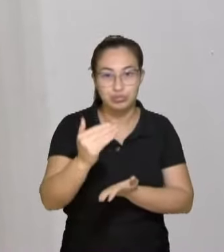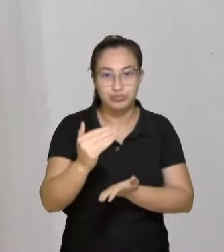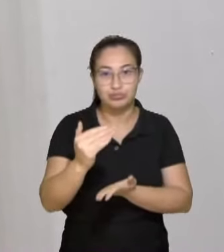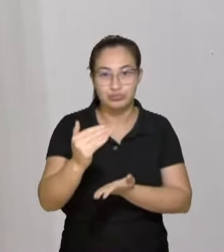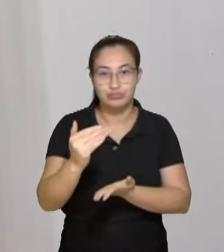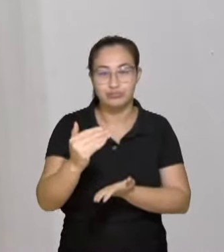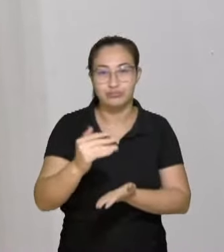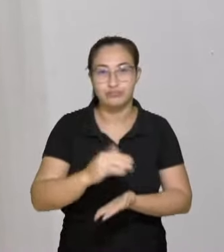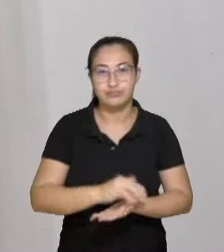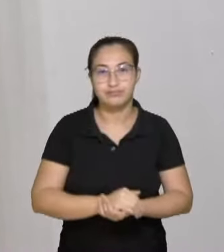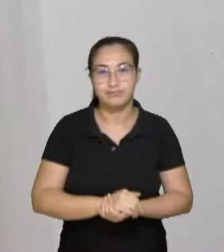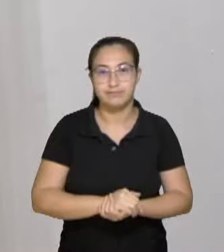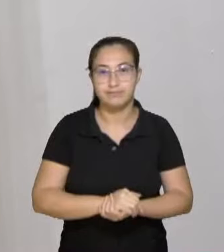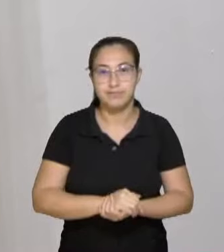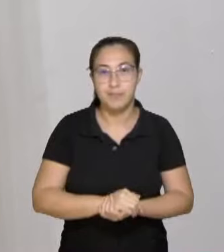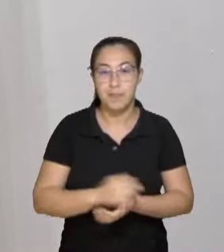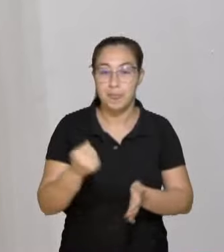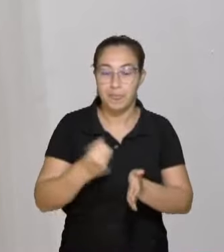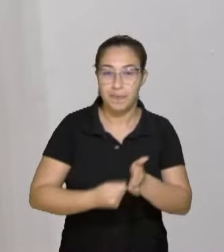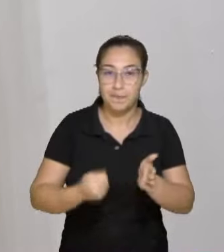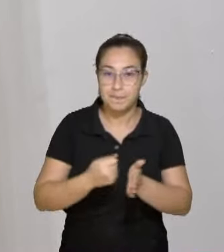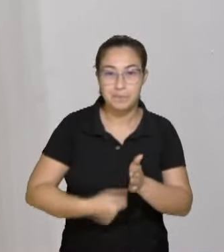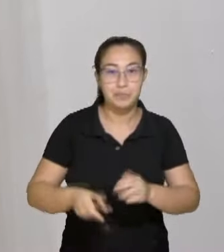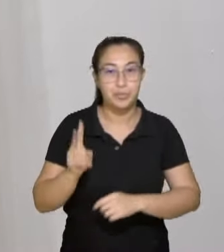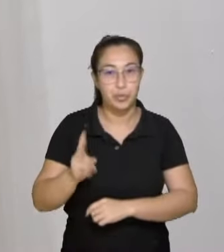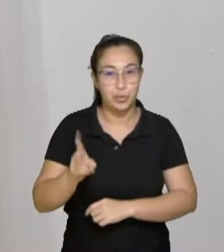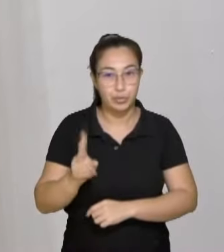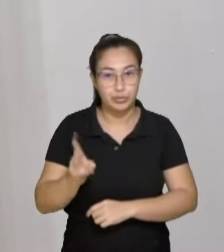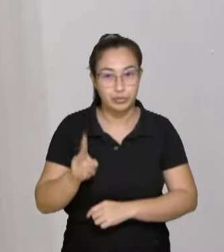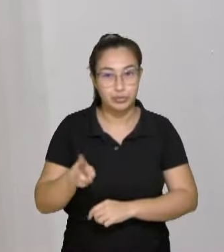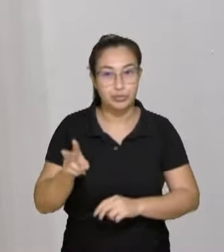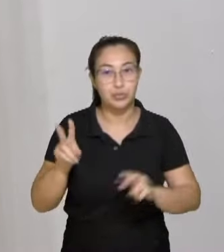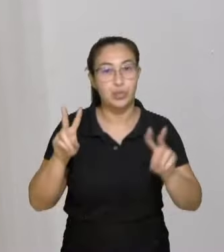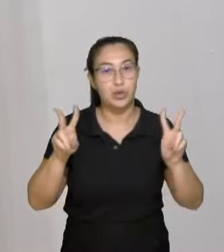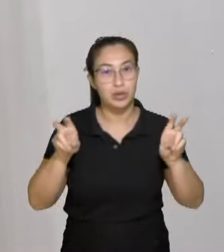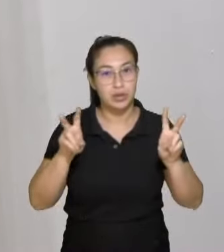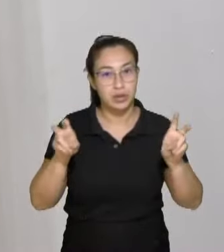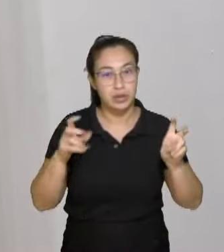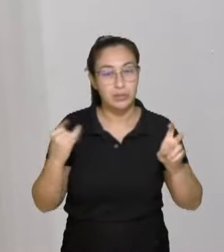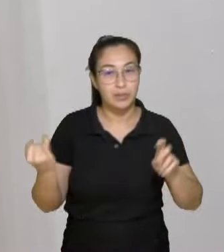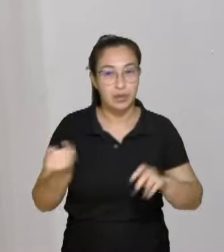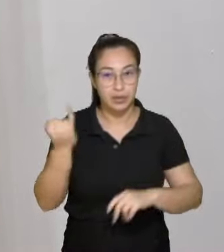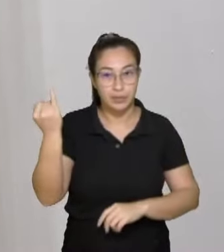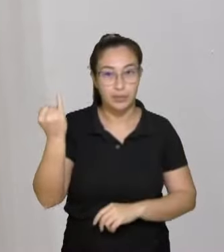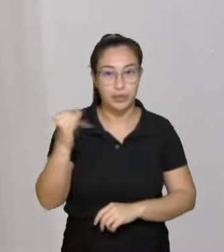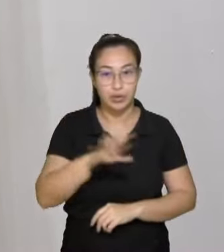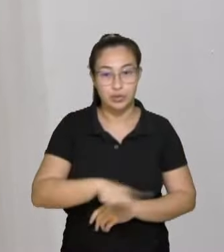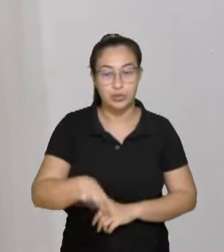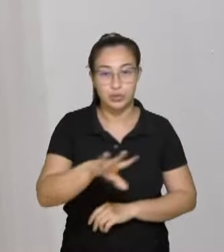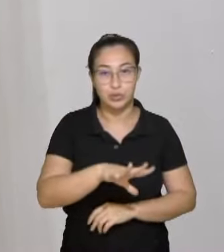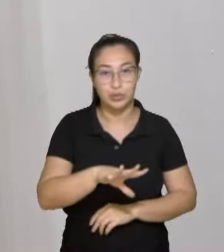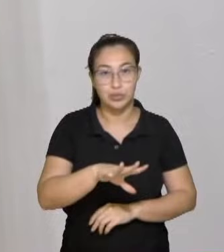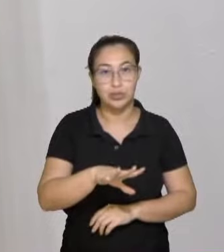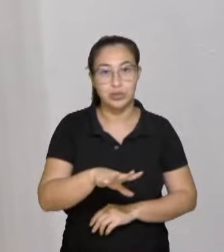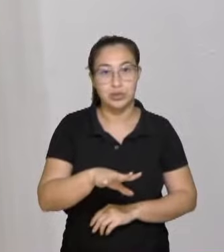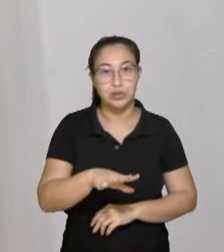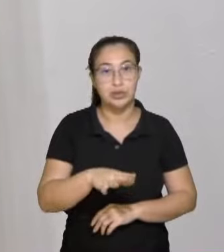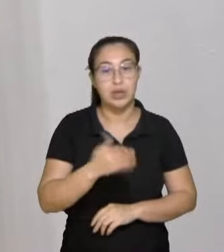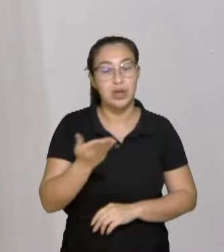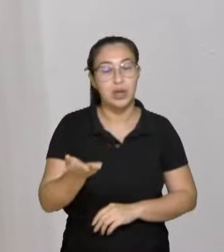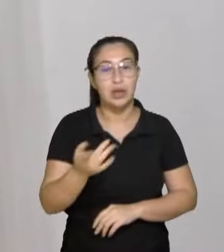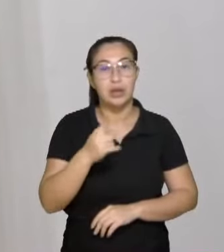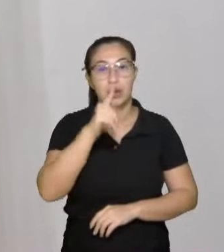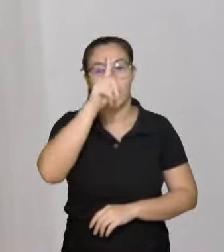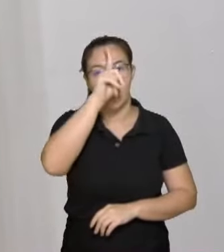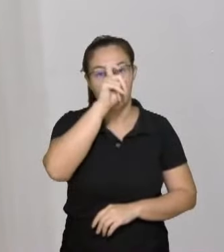realidade. A nossa luta será contínua. É uma pauta, como falei, extremamente importante para toda a nossa região e para esse hospital que a gente